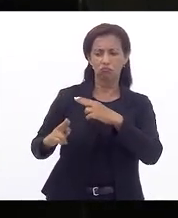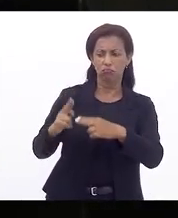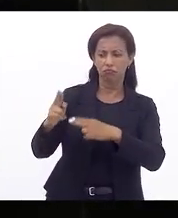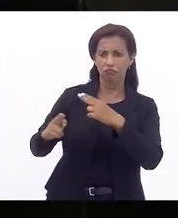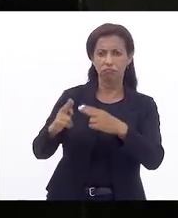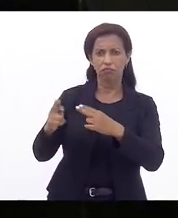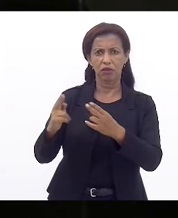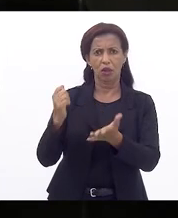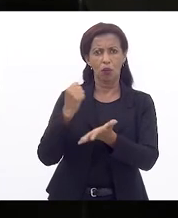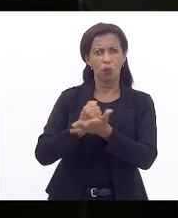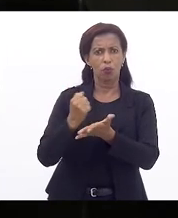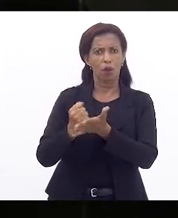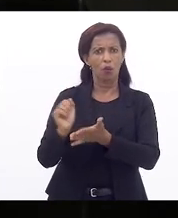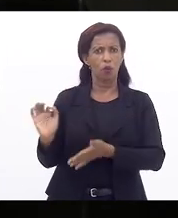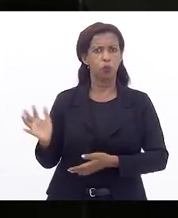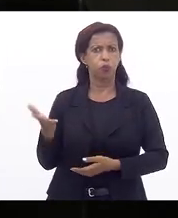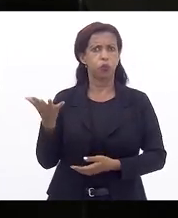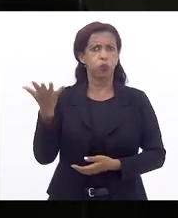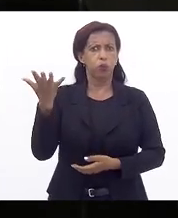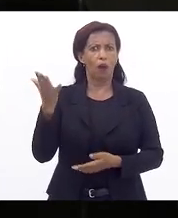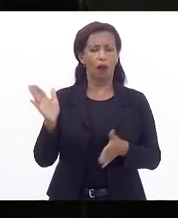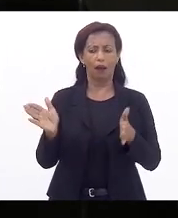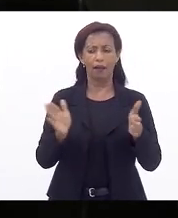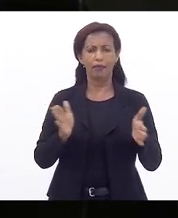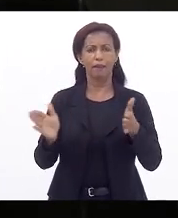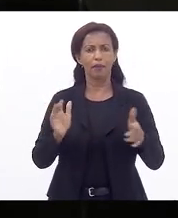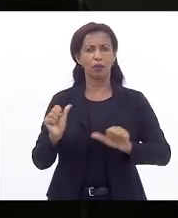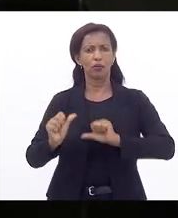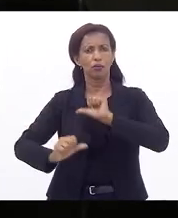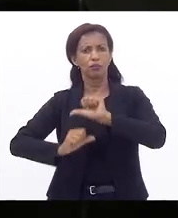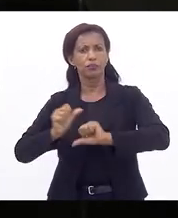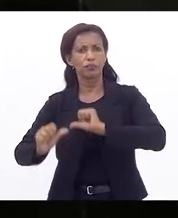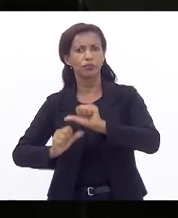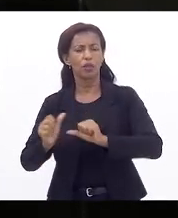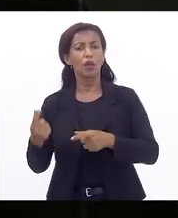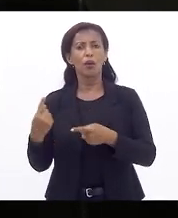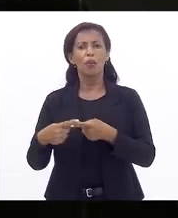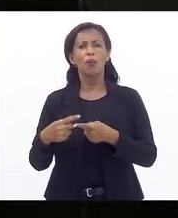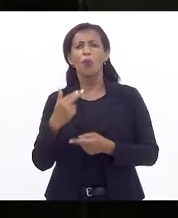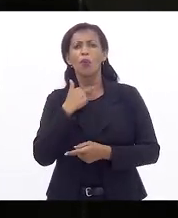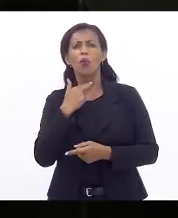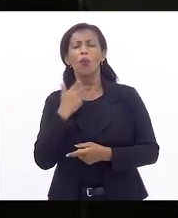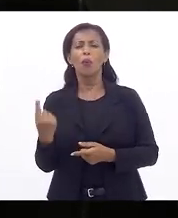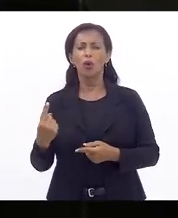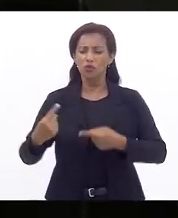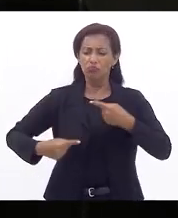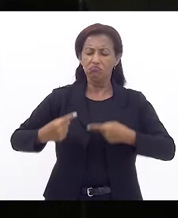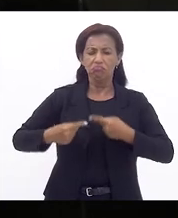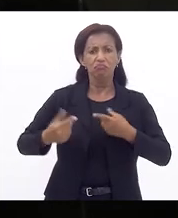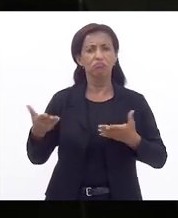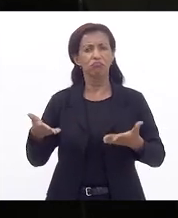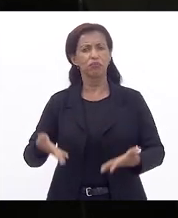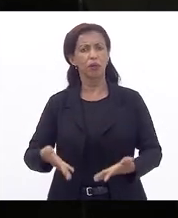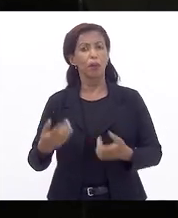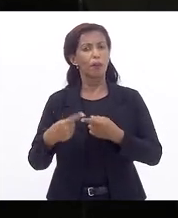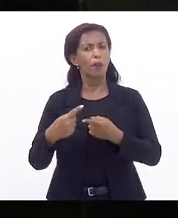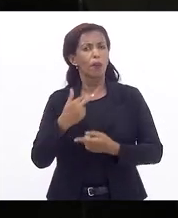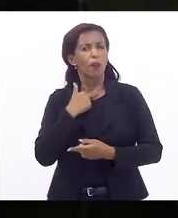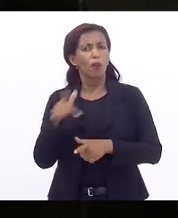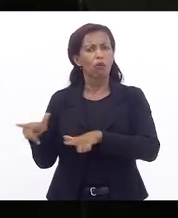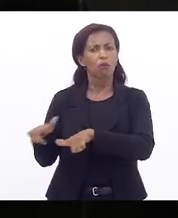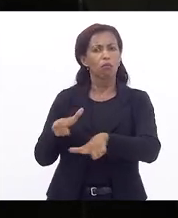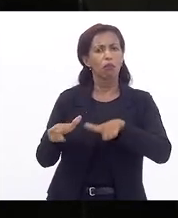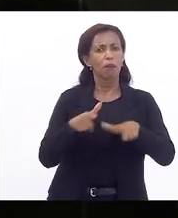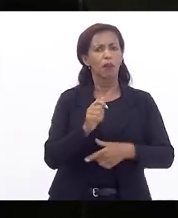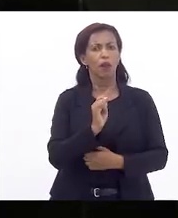vire algo monstruoso a cada período de revisão tarifária. Por que a gente não pode rediscutir esse aspecto? Por que a gente não pode trabalhar